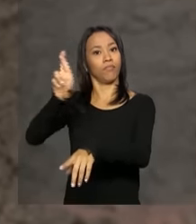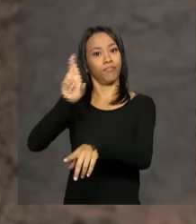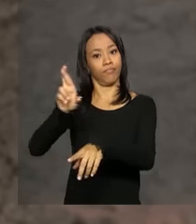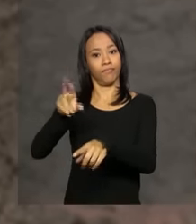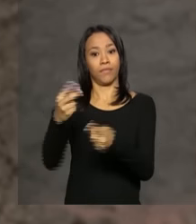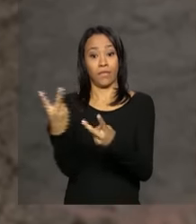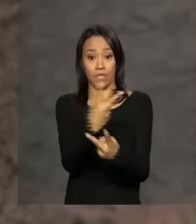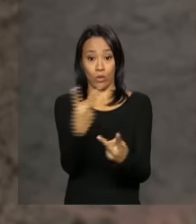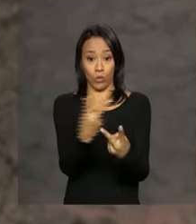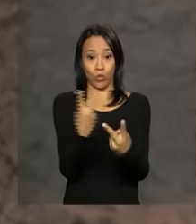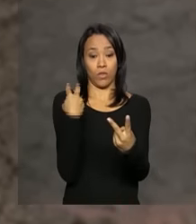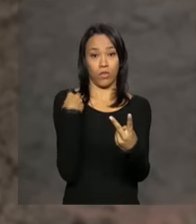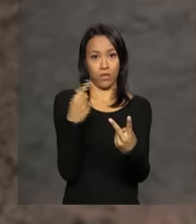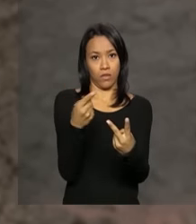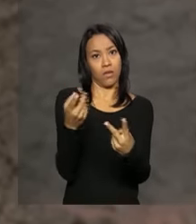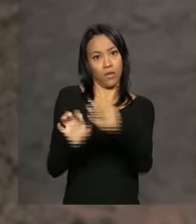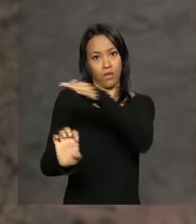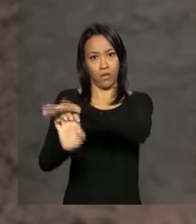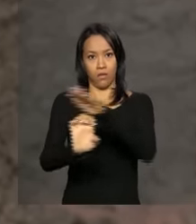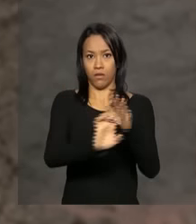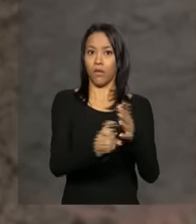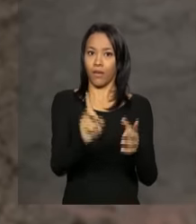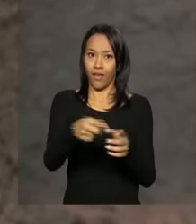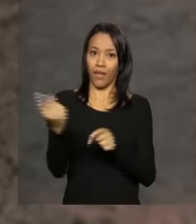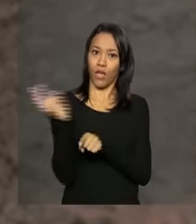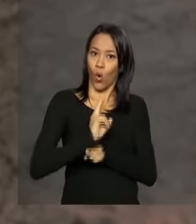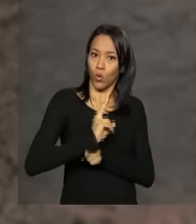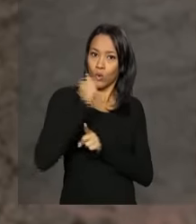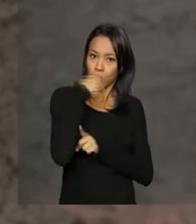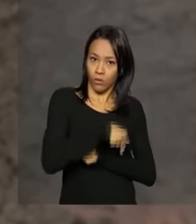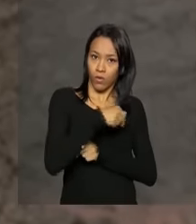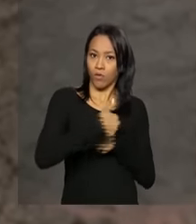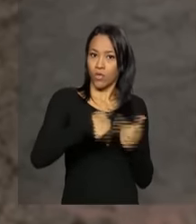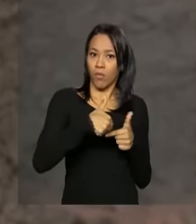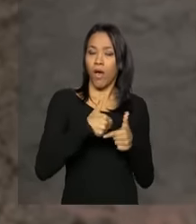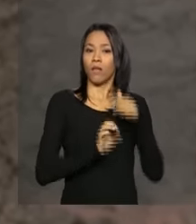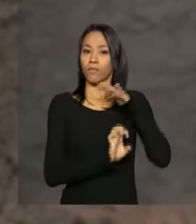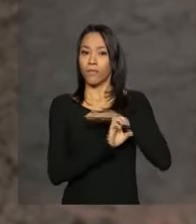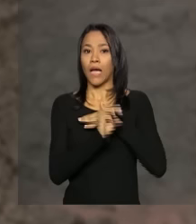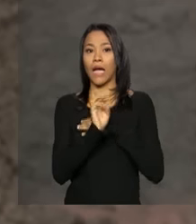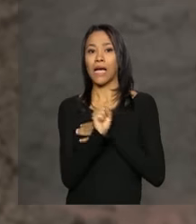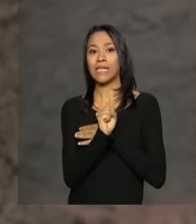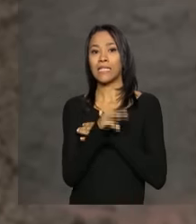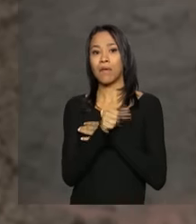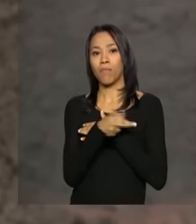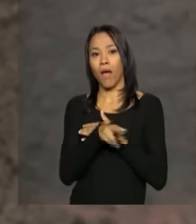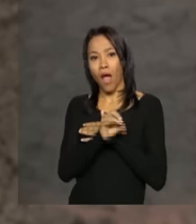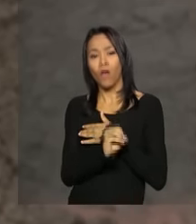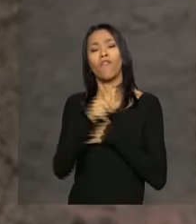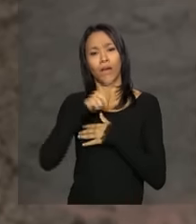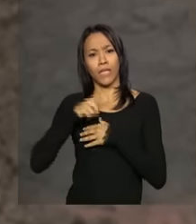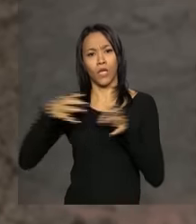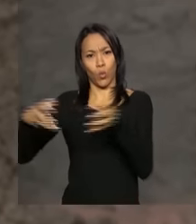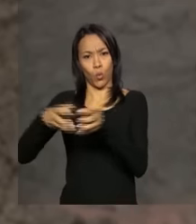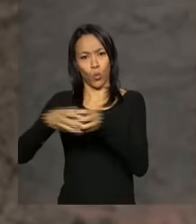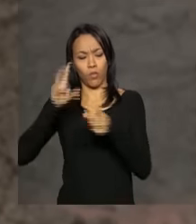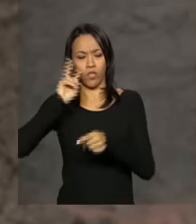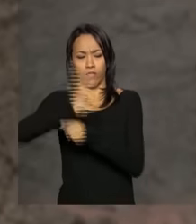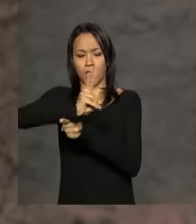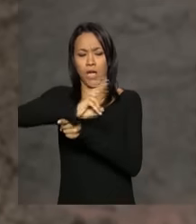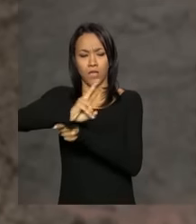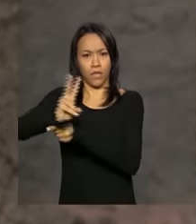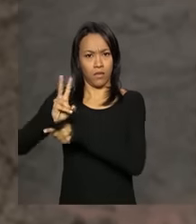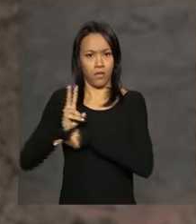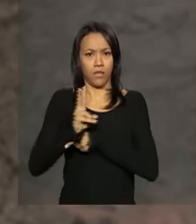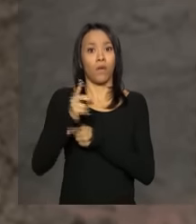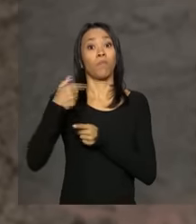inglesa BHP, controladoras da Samarco. Todas as ações vão ser fiscalizadas por um comitê interfederativo,